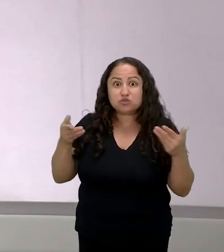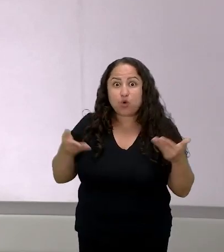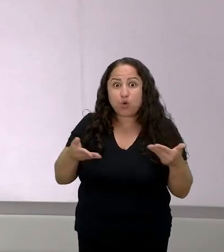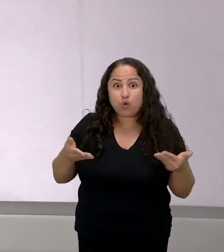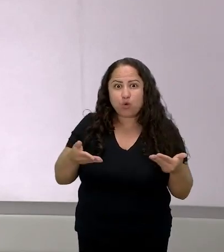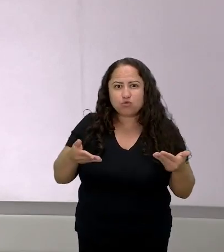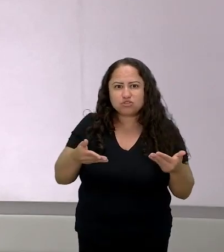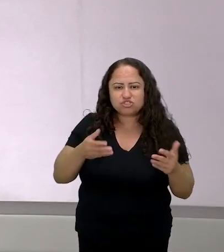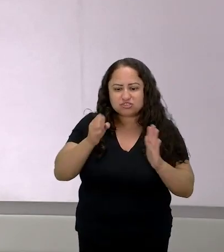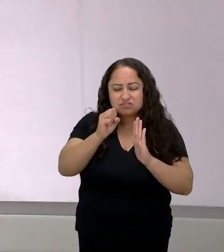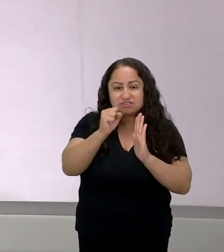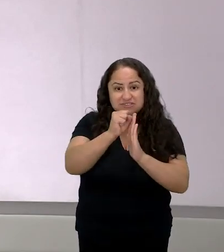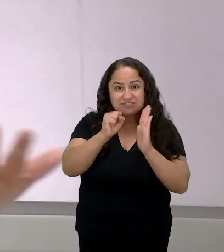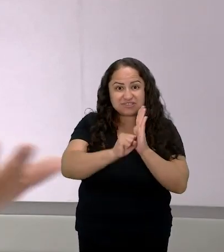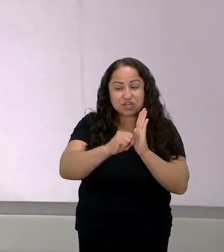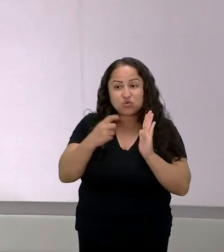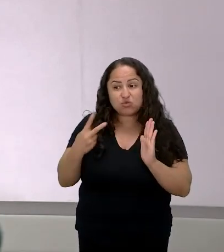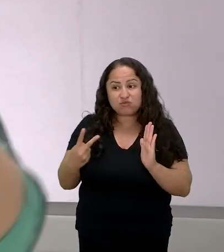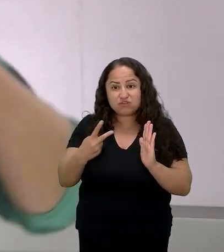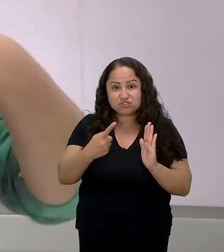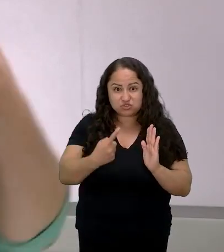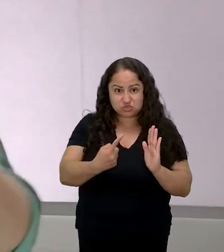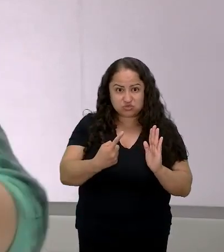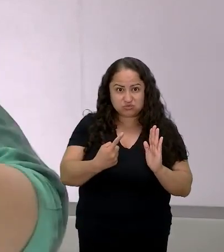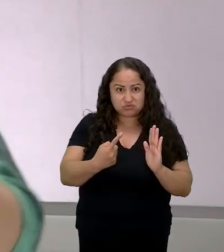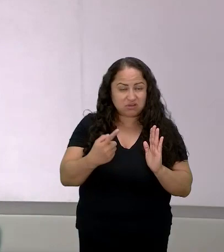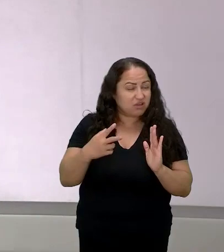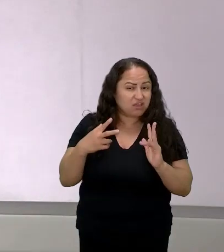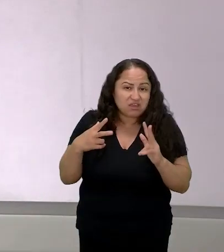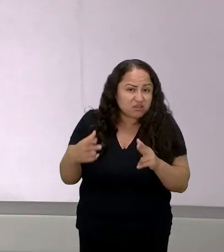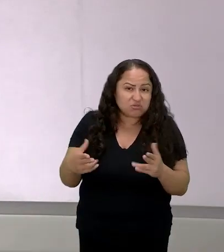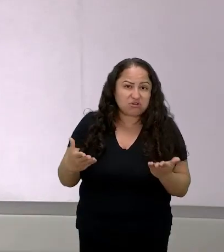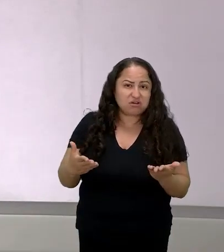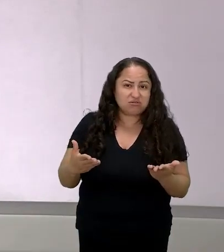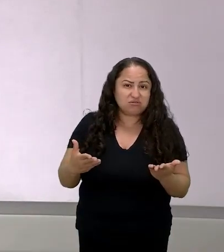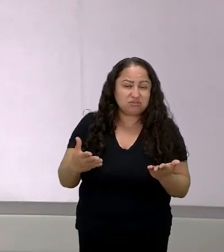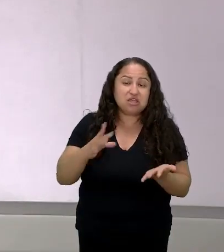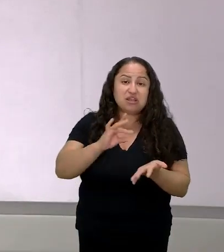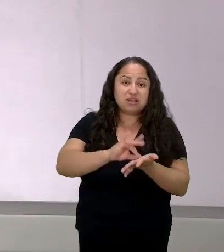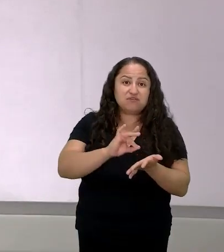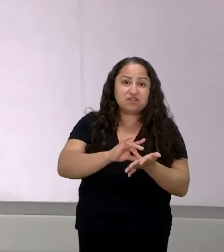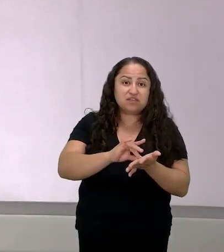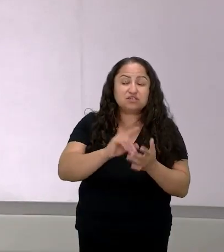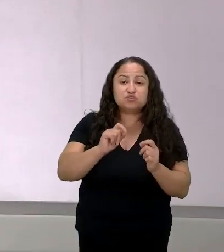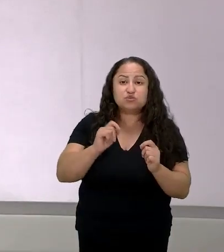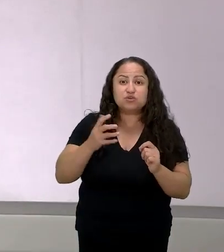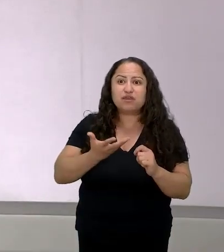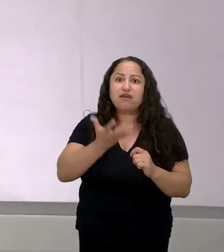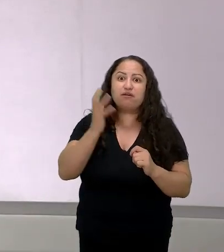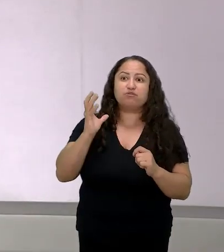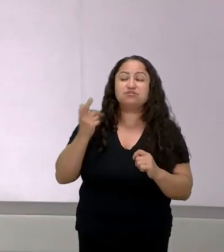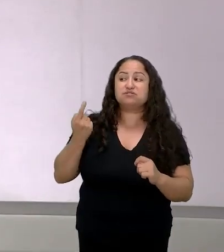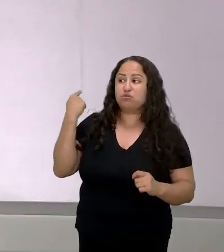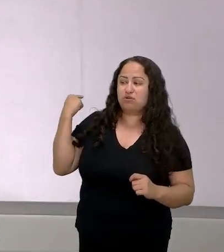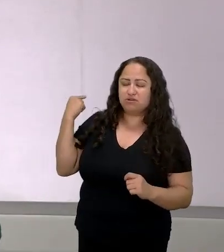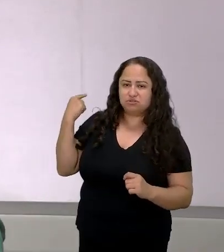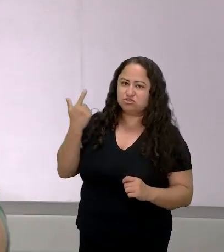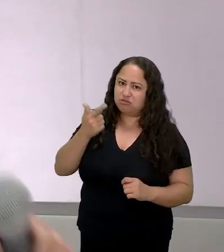permanece na verdade nós não temos aquele cenário mas o modo desoperante é o mesmo